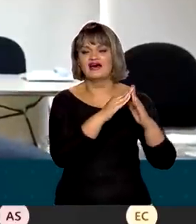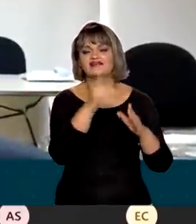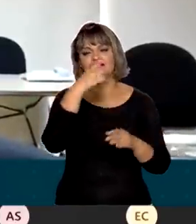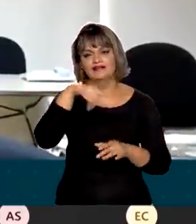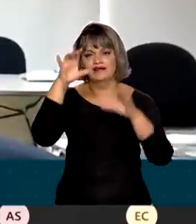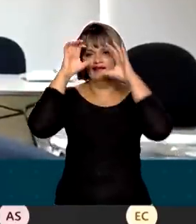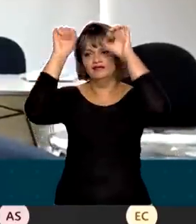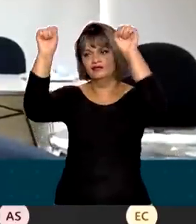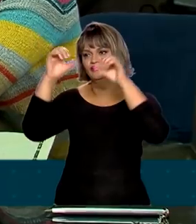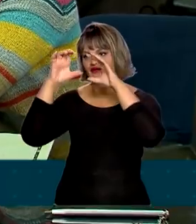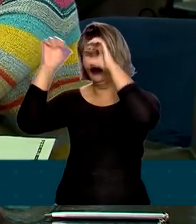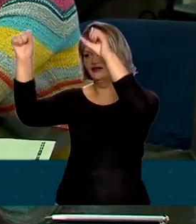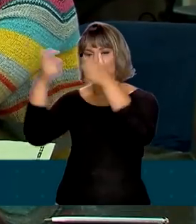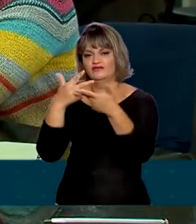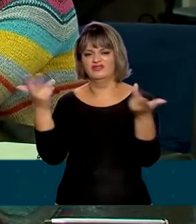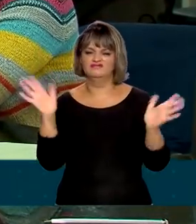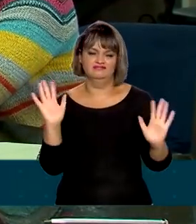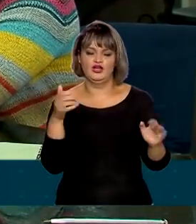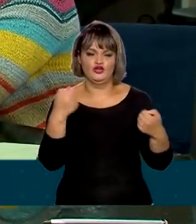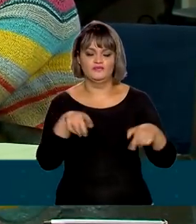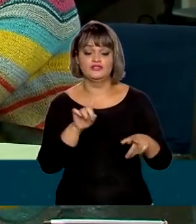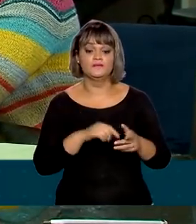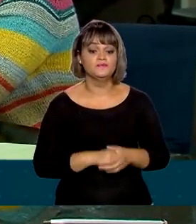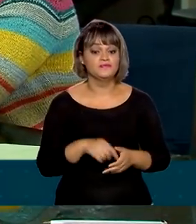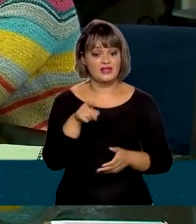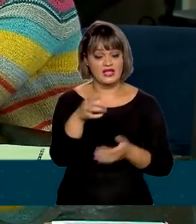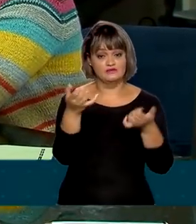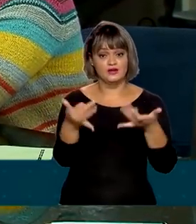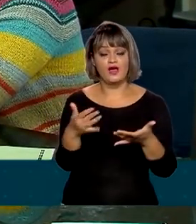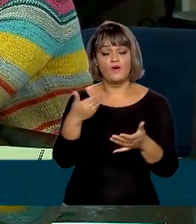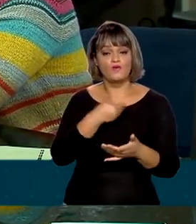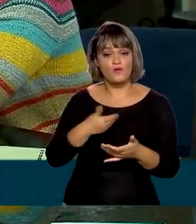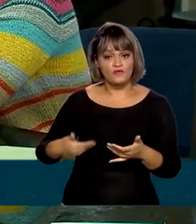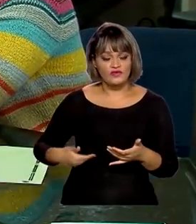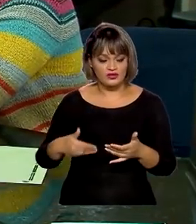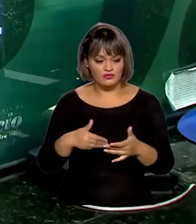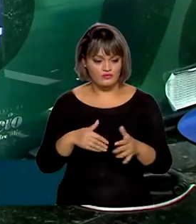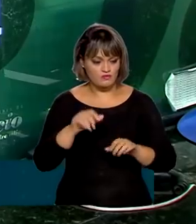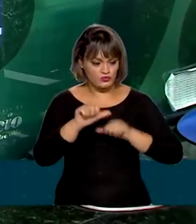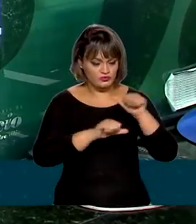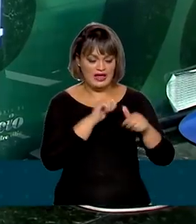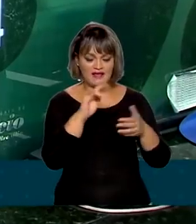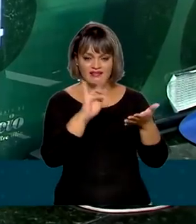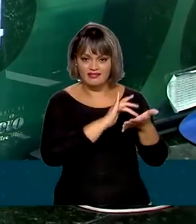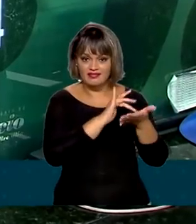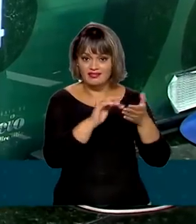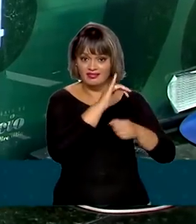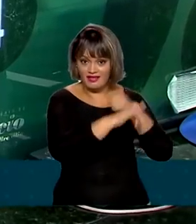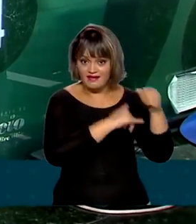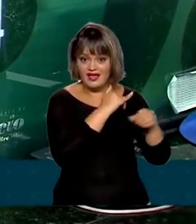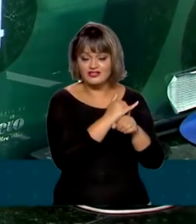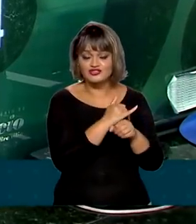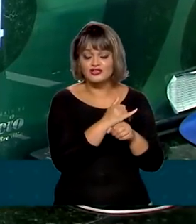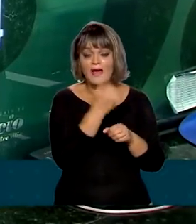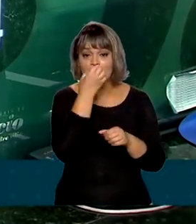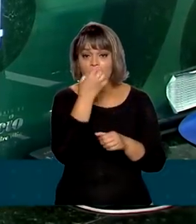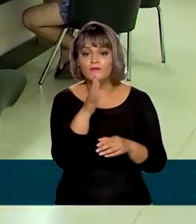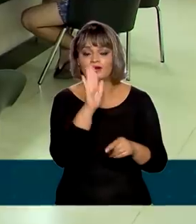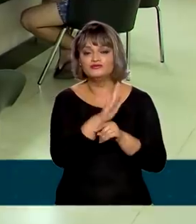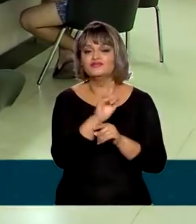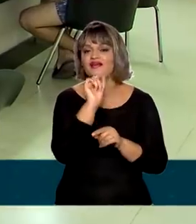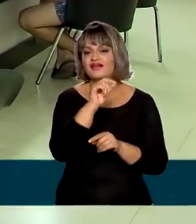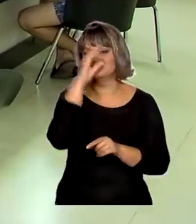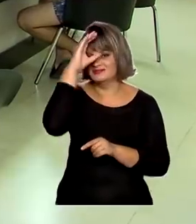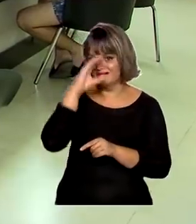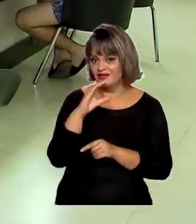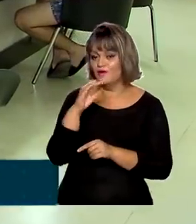cartórios que você teve que ir. Segundo o governo, a modernização dos serviços cartoriais terá efeito não apenas na vida do cidadão,